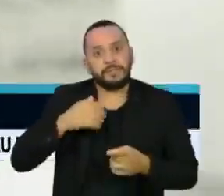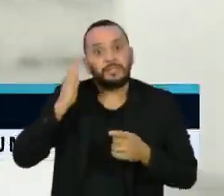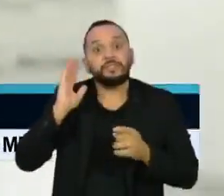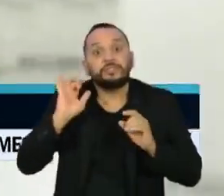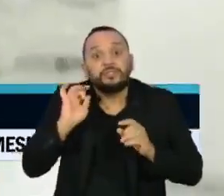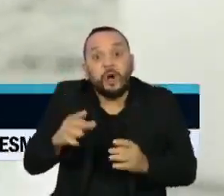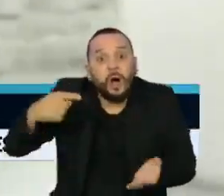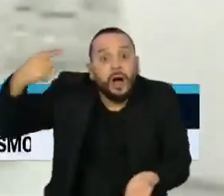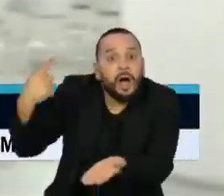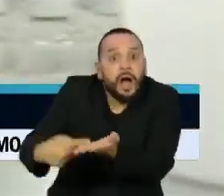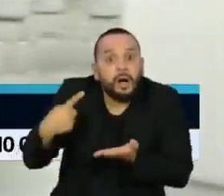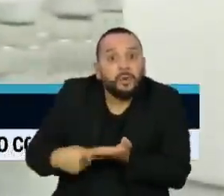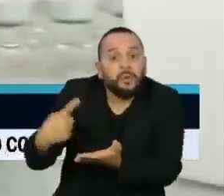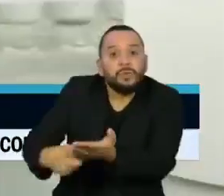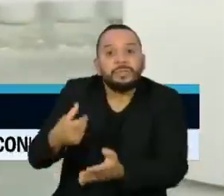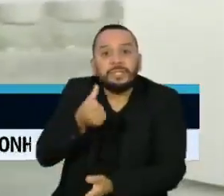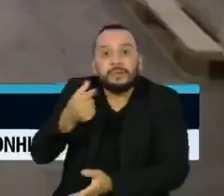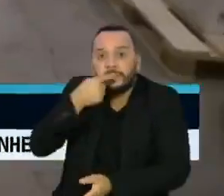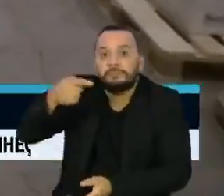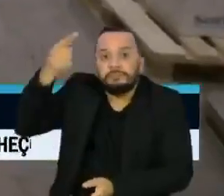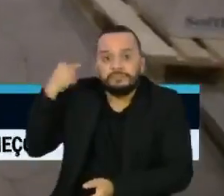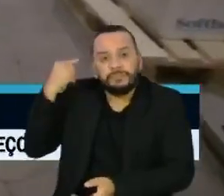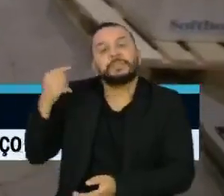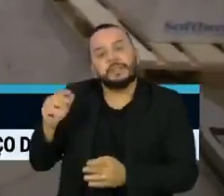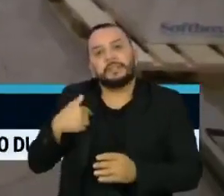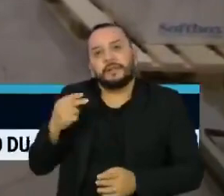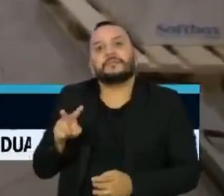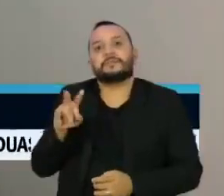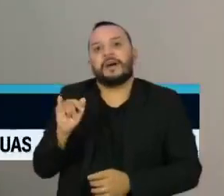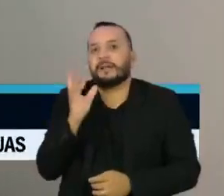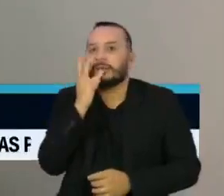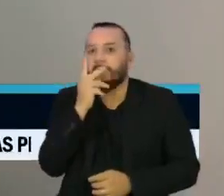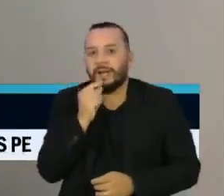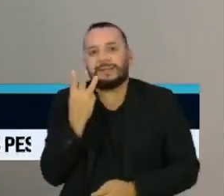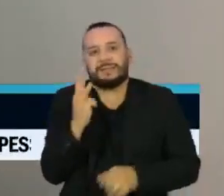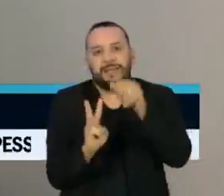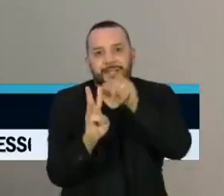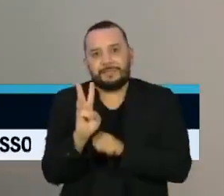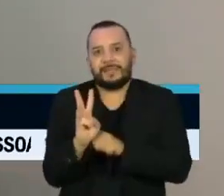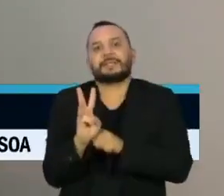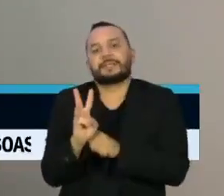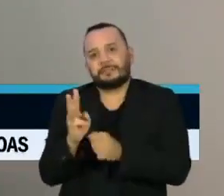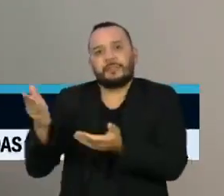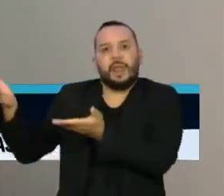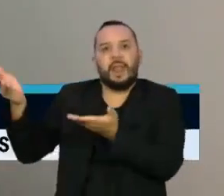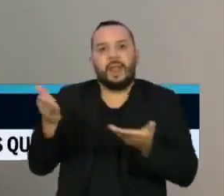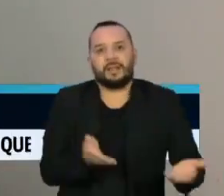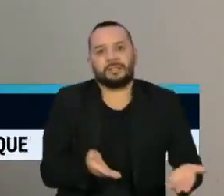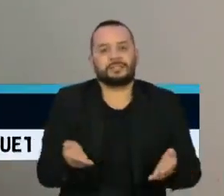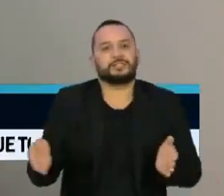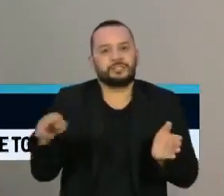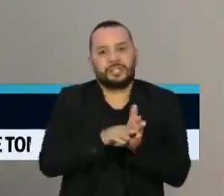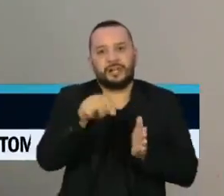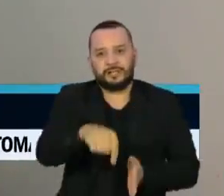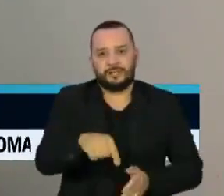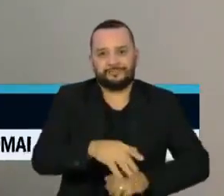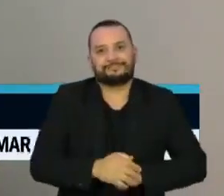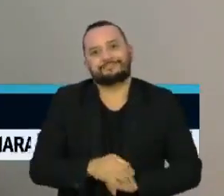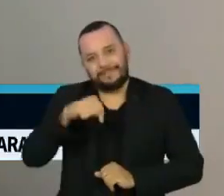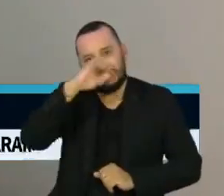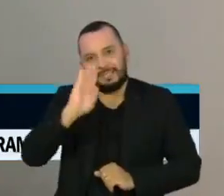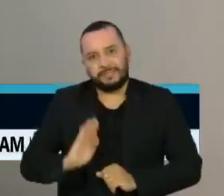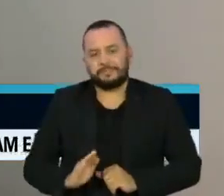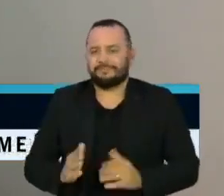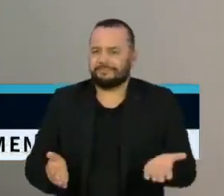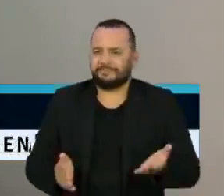-feira e as doses devem ser entregues até o final do terceiro trimestre. O presidente, de forma negacionista e